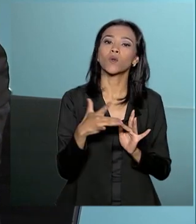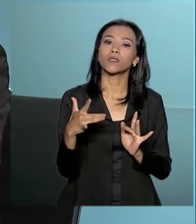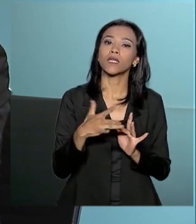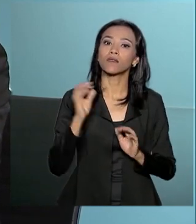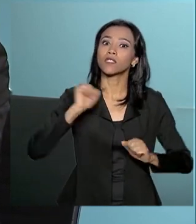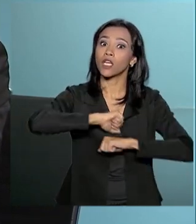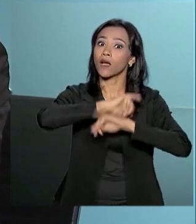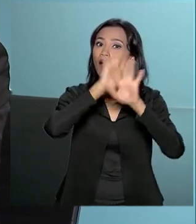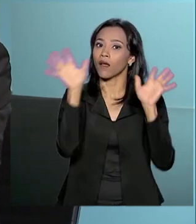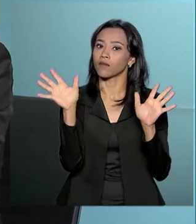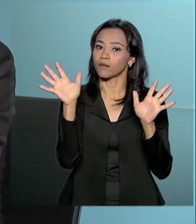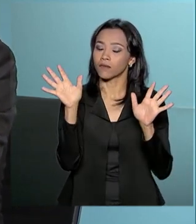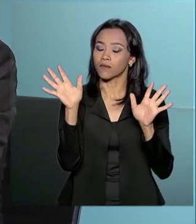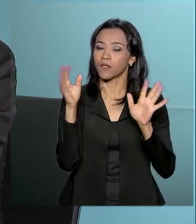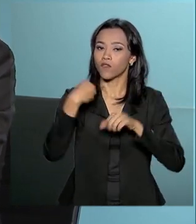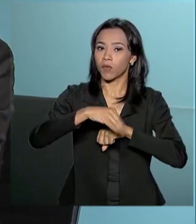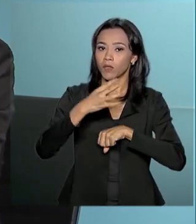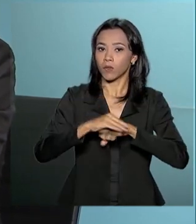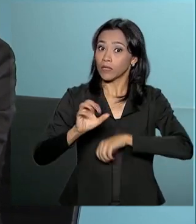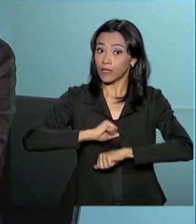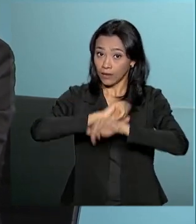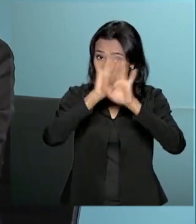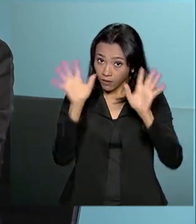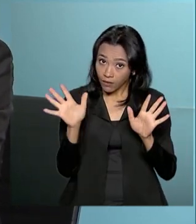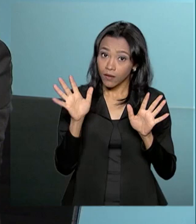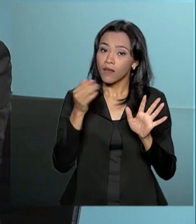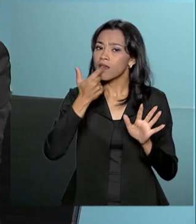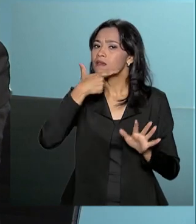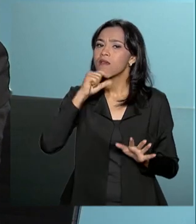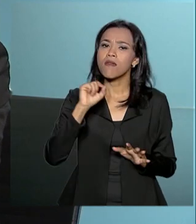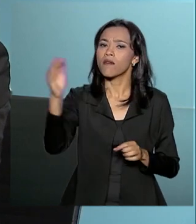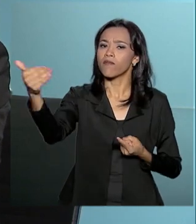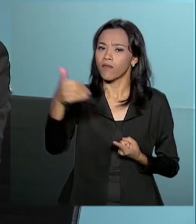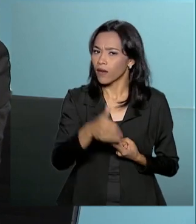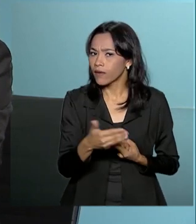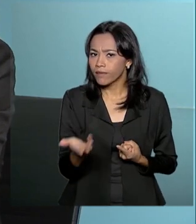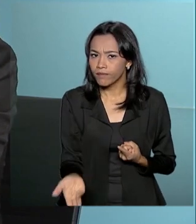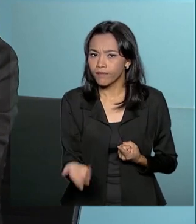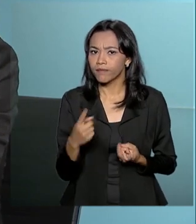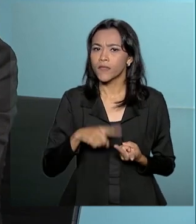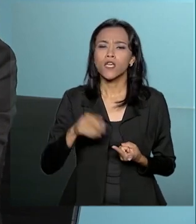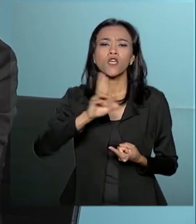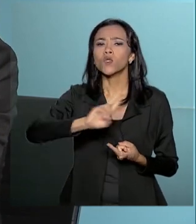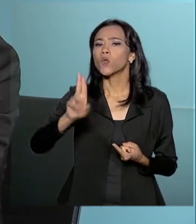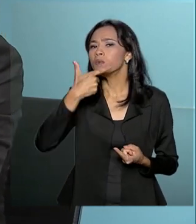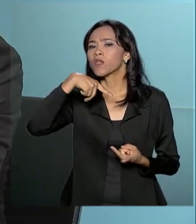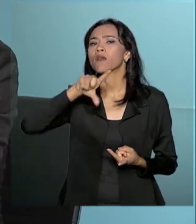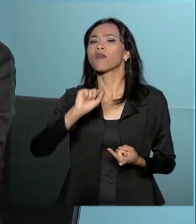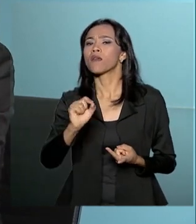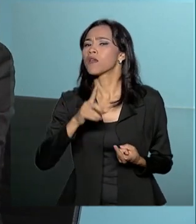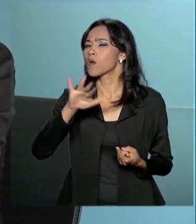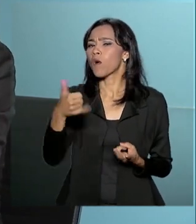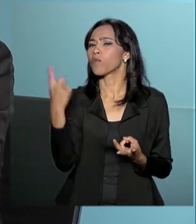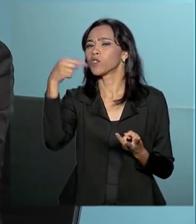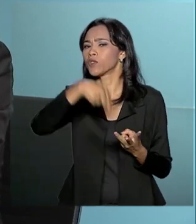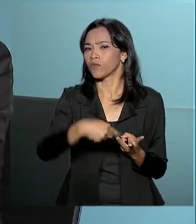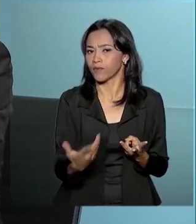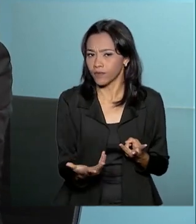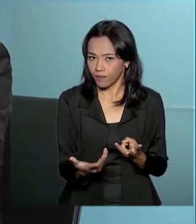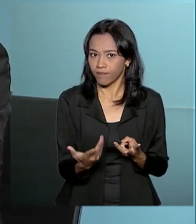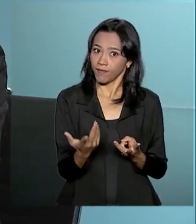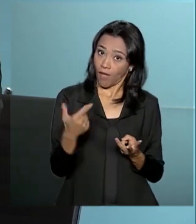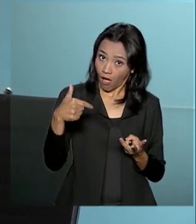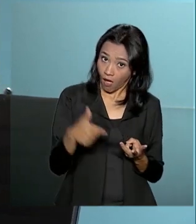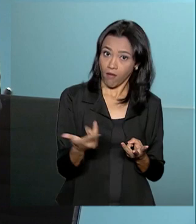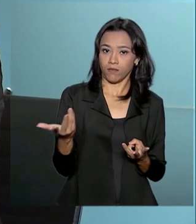seja muito claro, com informações claras ao cidadão. Informações, quem está indo ali, em nome de quem, com que objetivo. Esse é